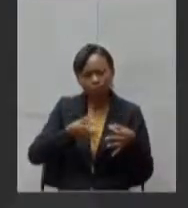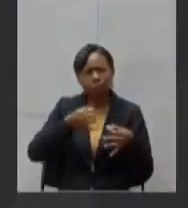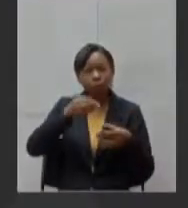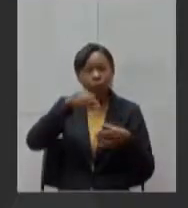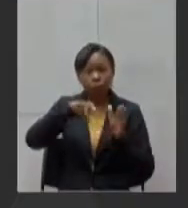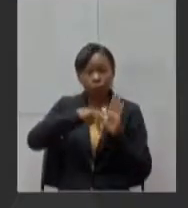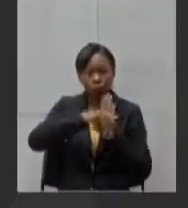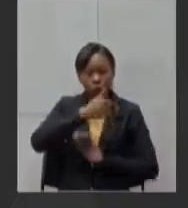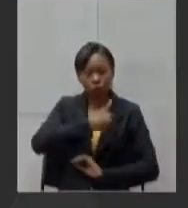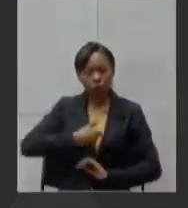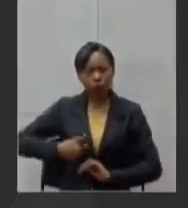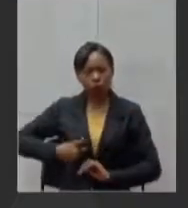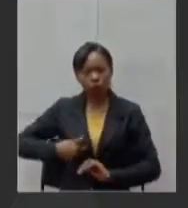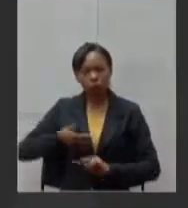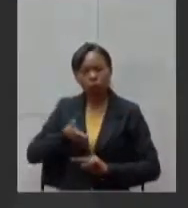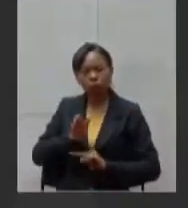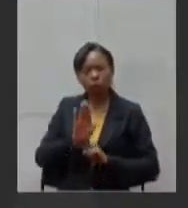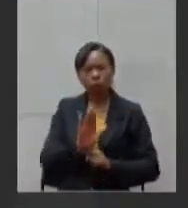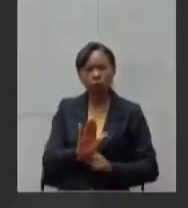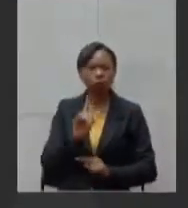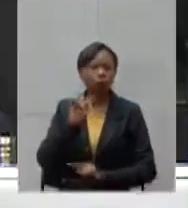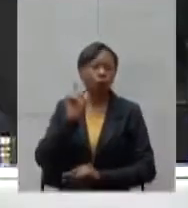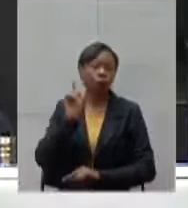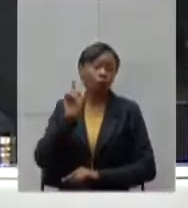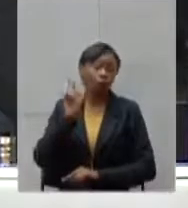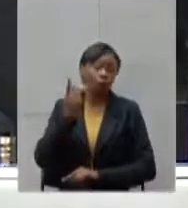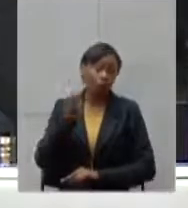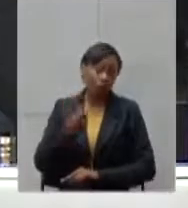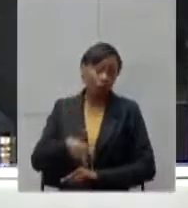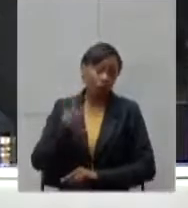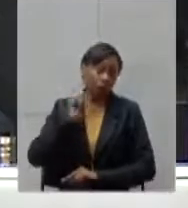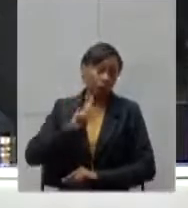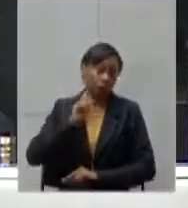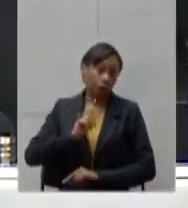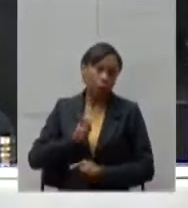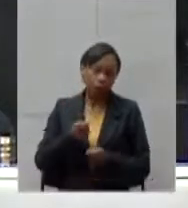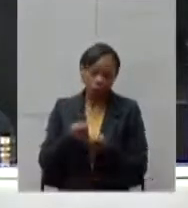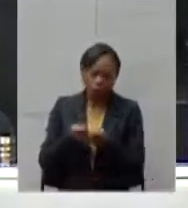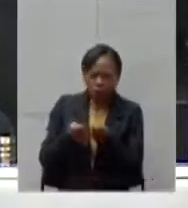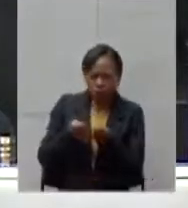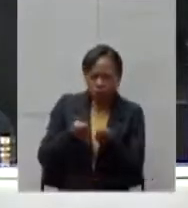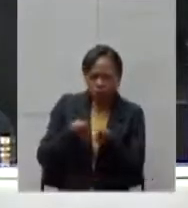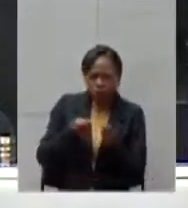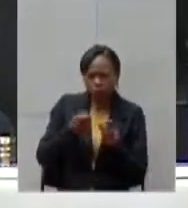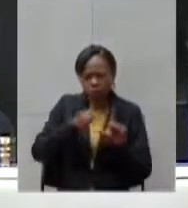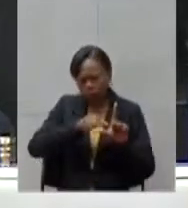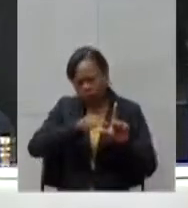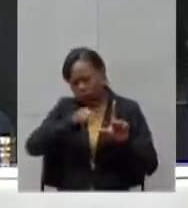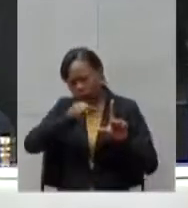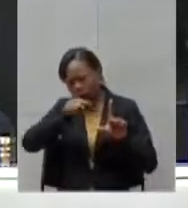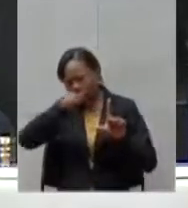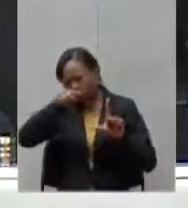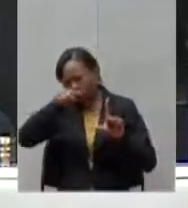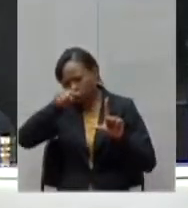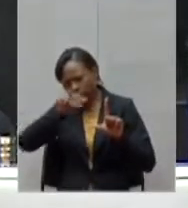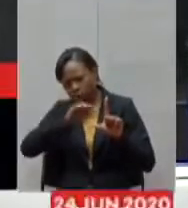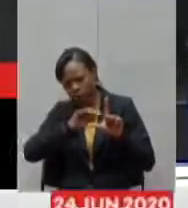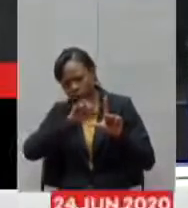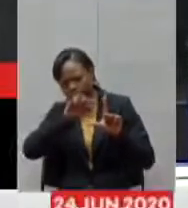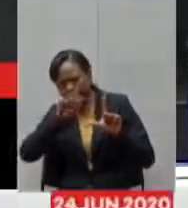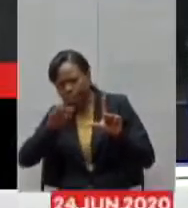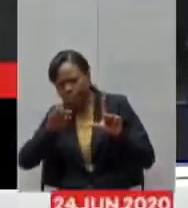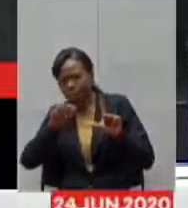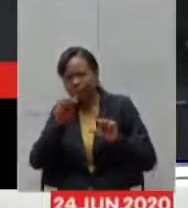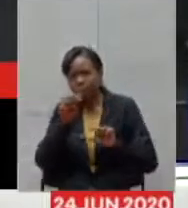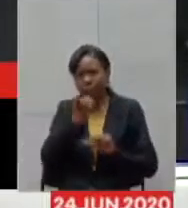conduzir o Estado para controles do isolamento, com ondas, com possíveis avanços no menor isolamento, ou um